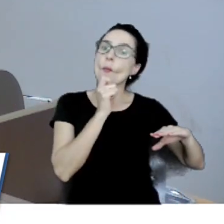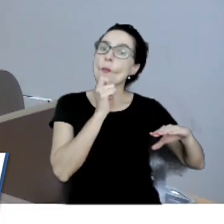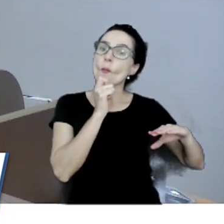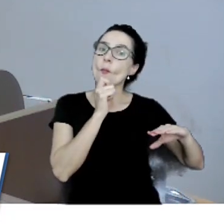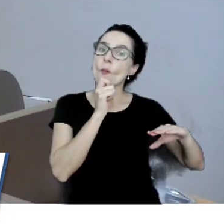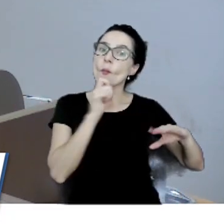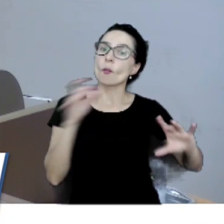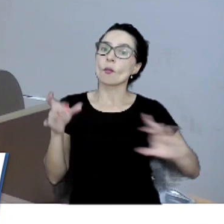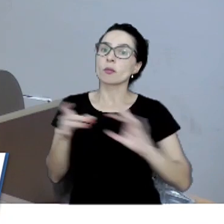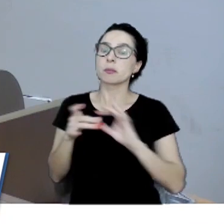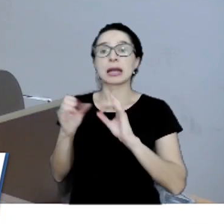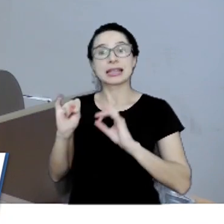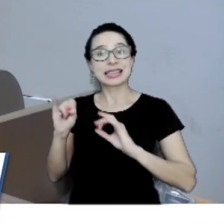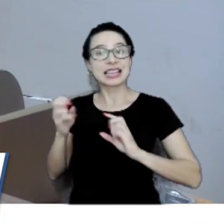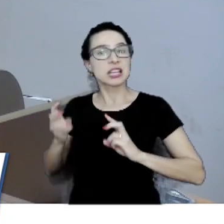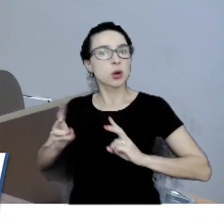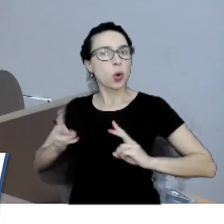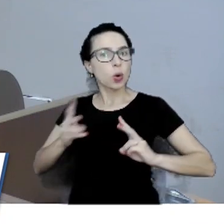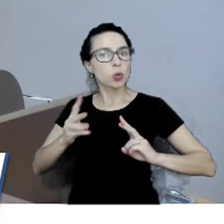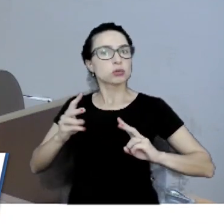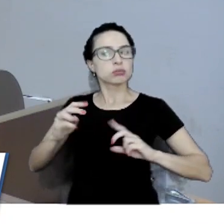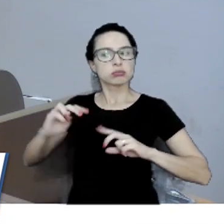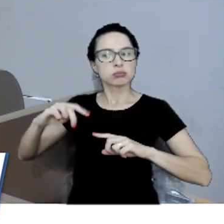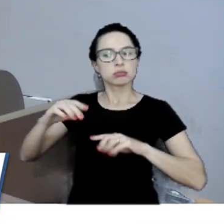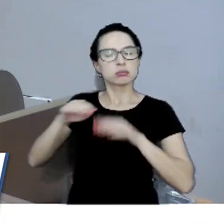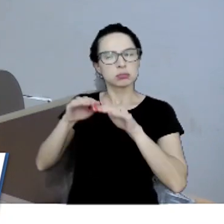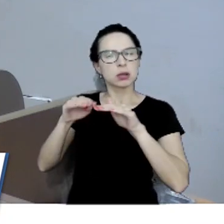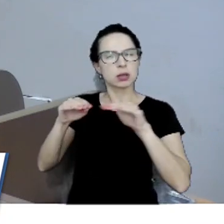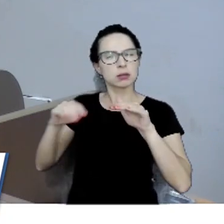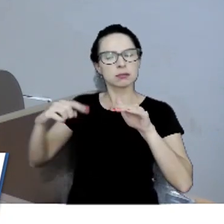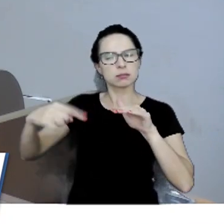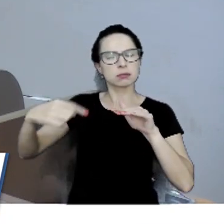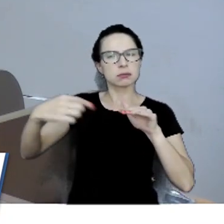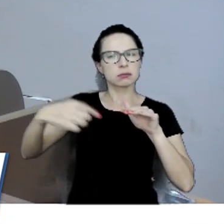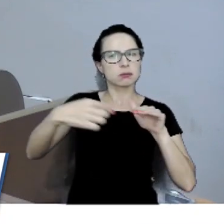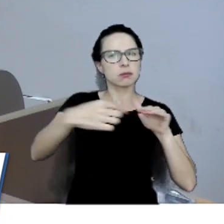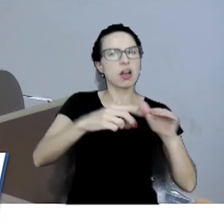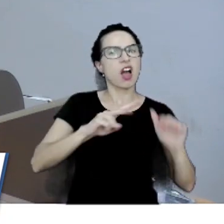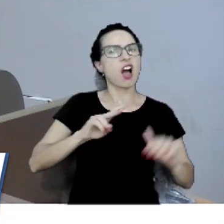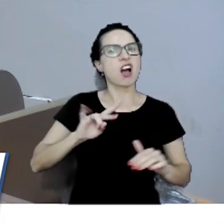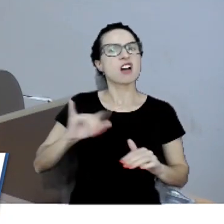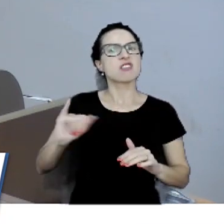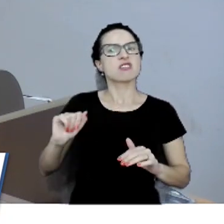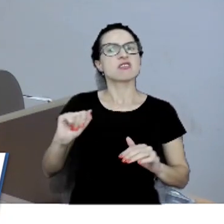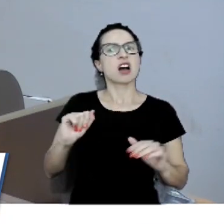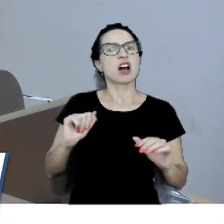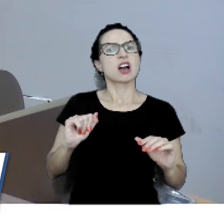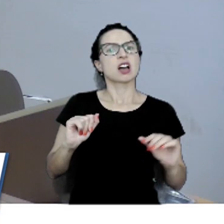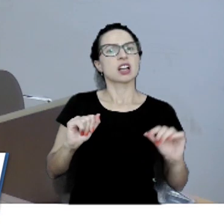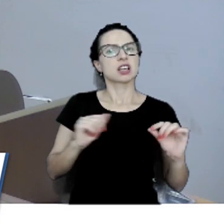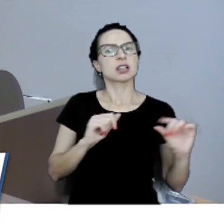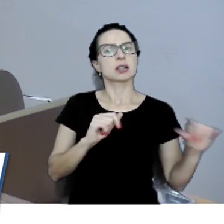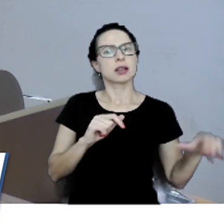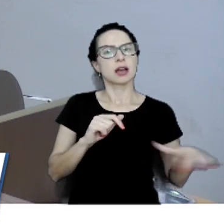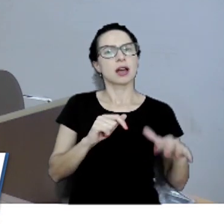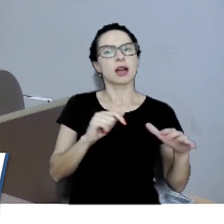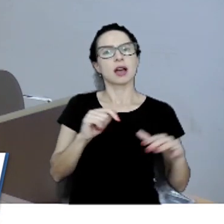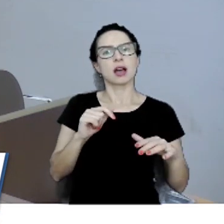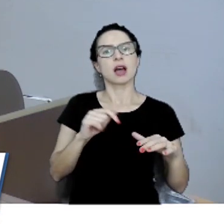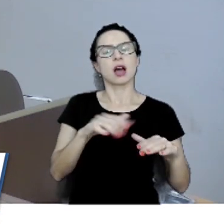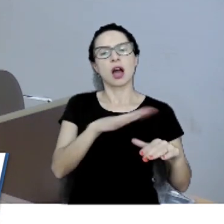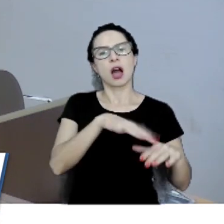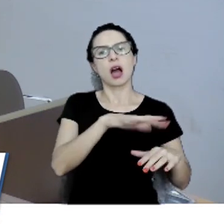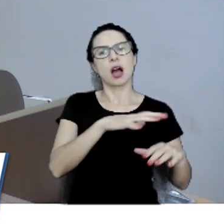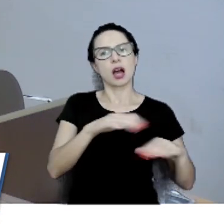mas se ele continuar nessa linha, certamente ele vai entrar nessa seara do calçado,